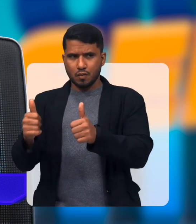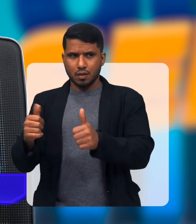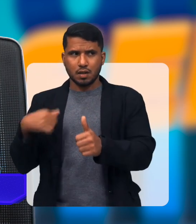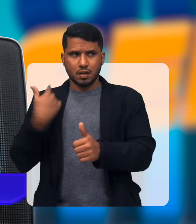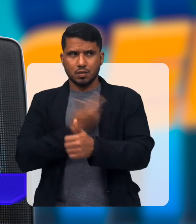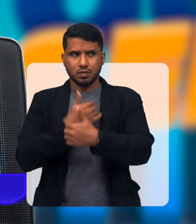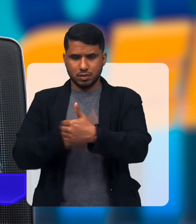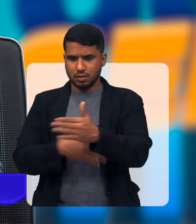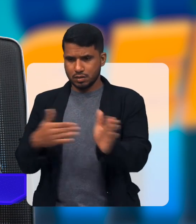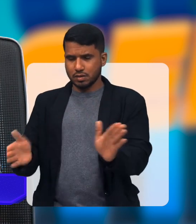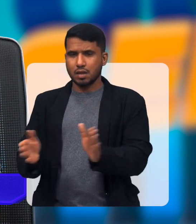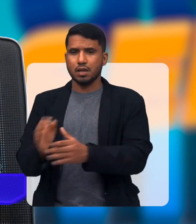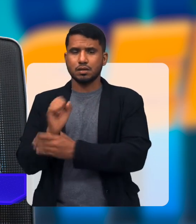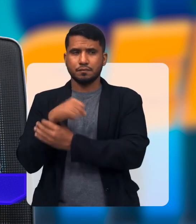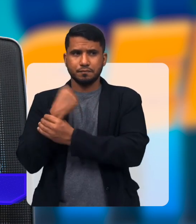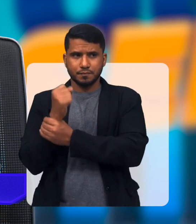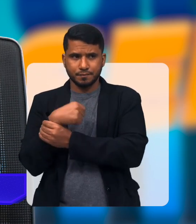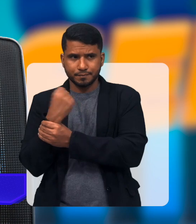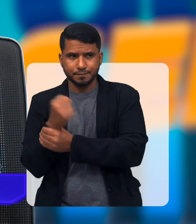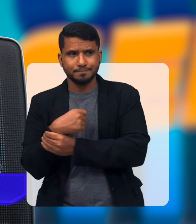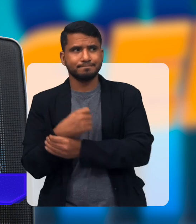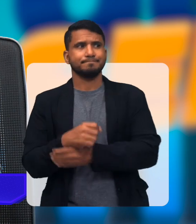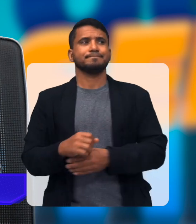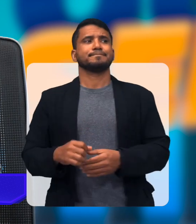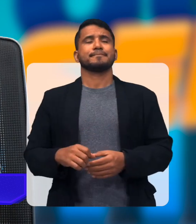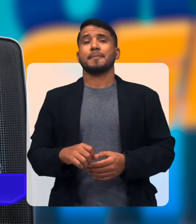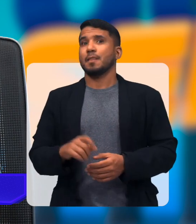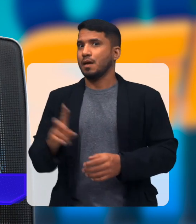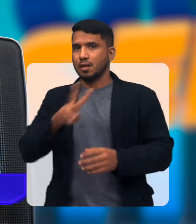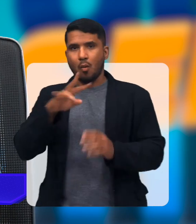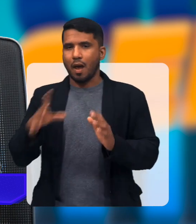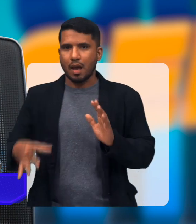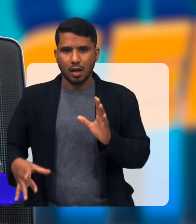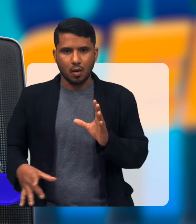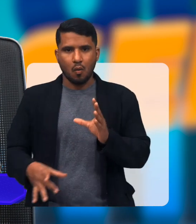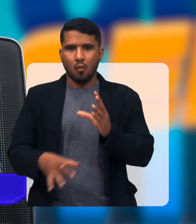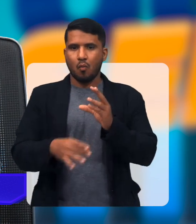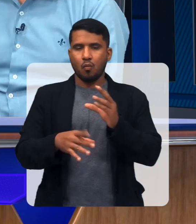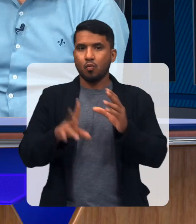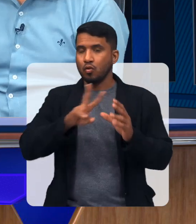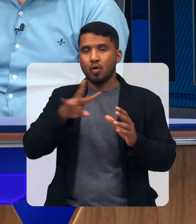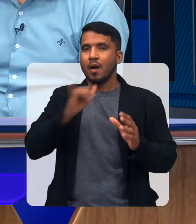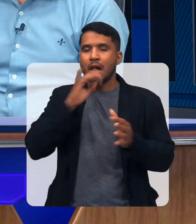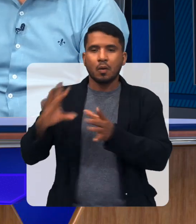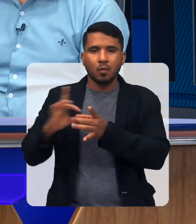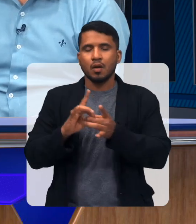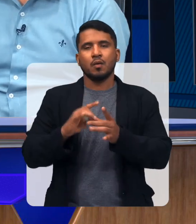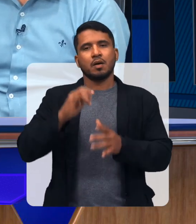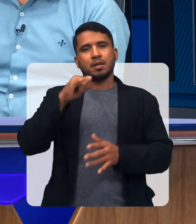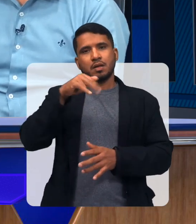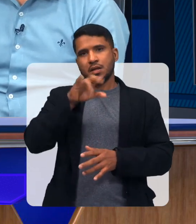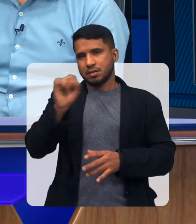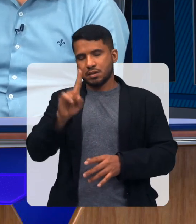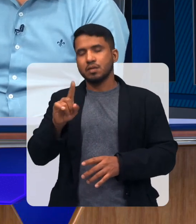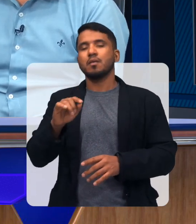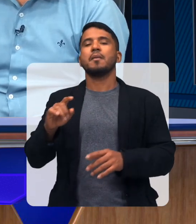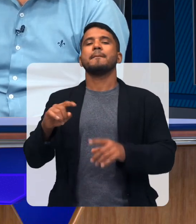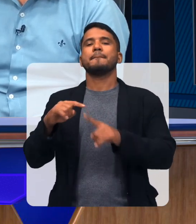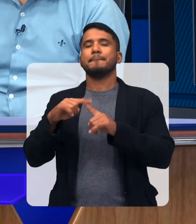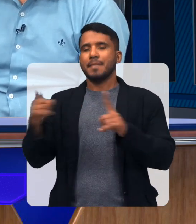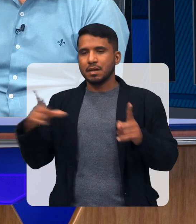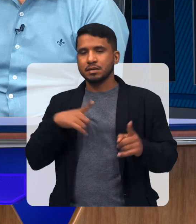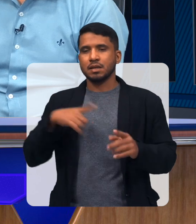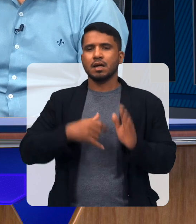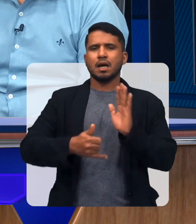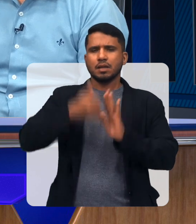toda montada A nossa sala de fisioterapia Conveniada com o INSS? Não, ainda não Ainda não? Desde